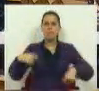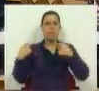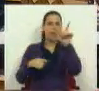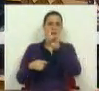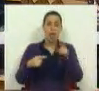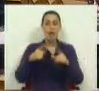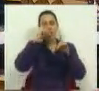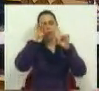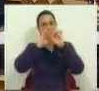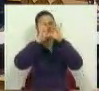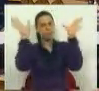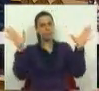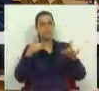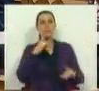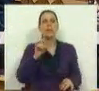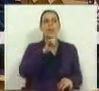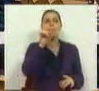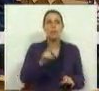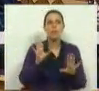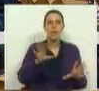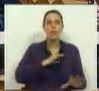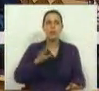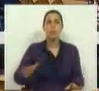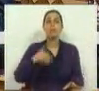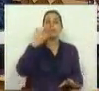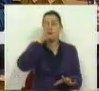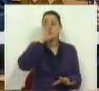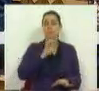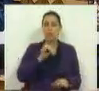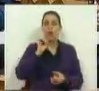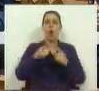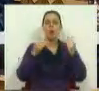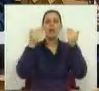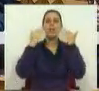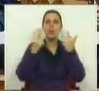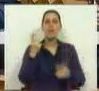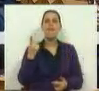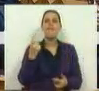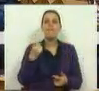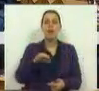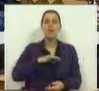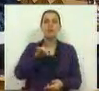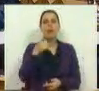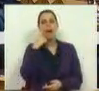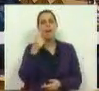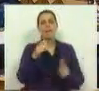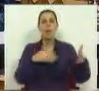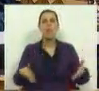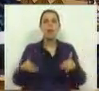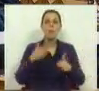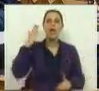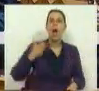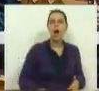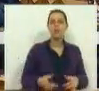o que eu lhe exijo é lucidez. A pergunta que eu lhe faço, Sr. Primeiro-Ministro, é que indicador é que lhe falta para o Sr. reconhecer que o caminho da